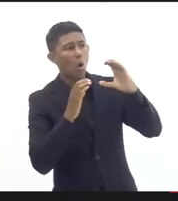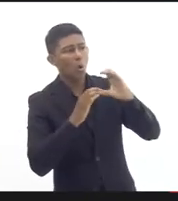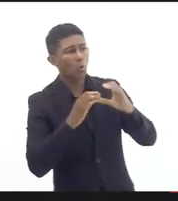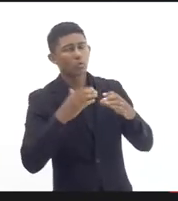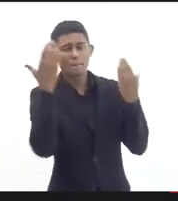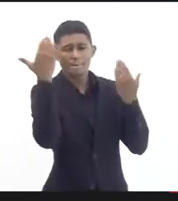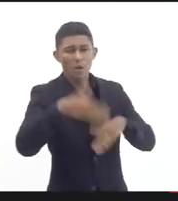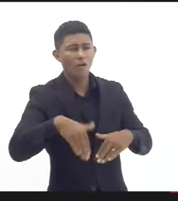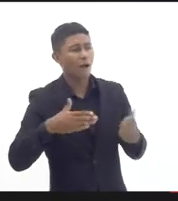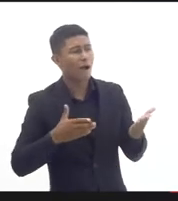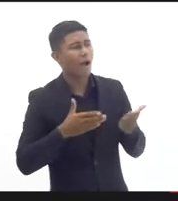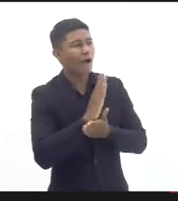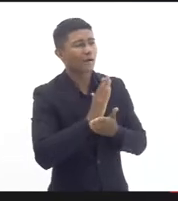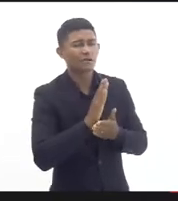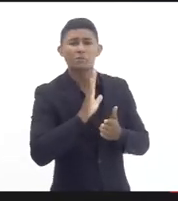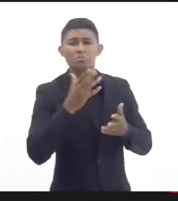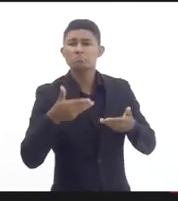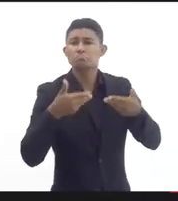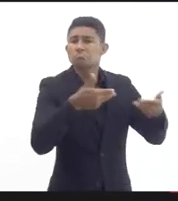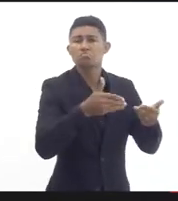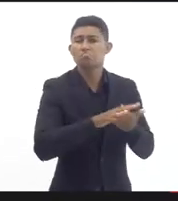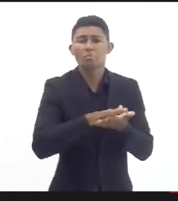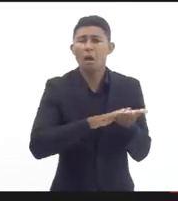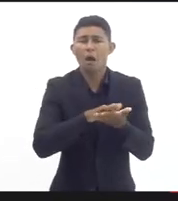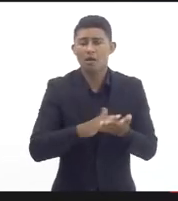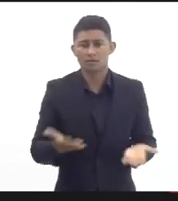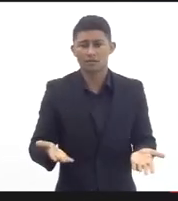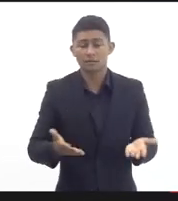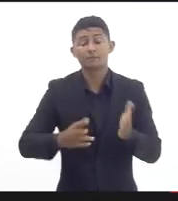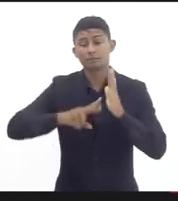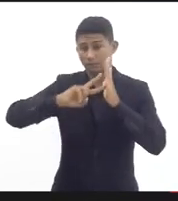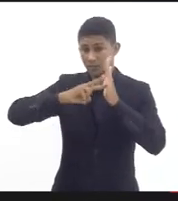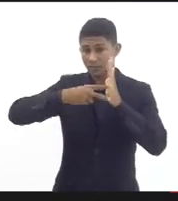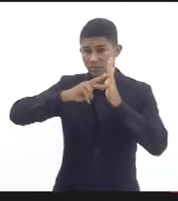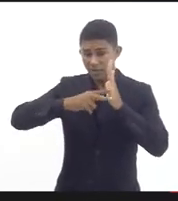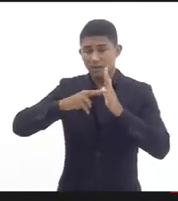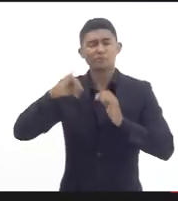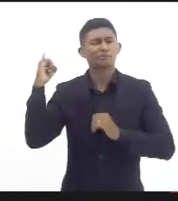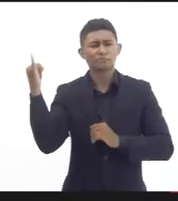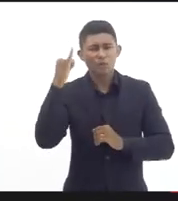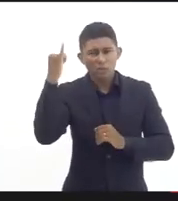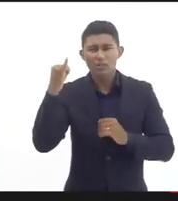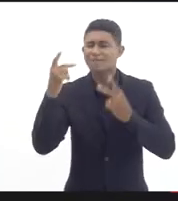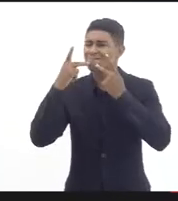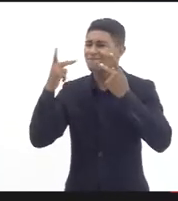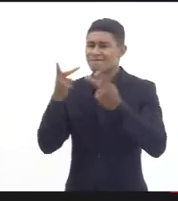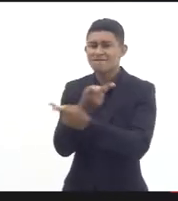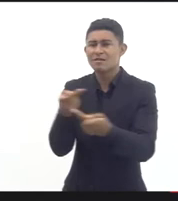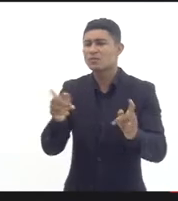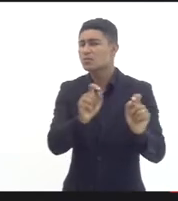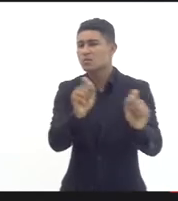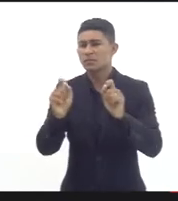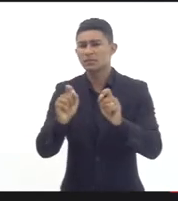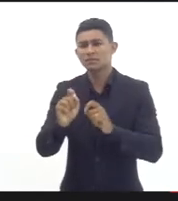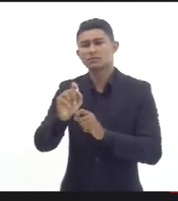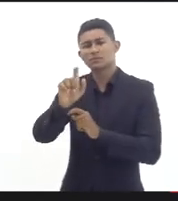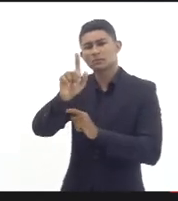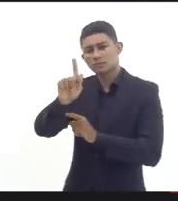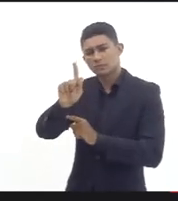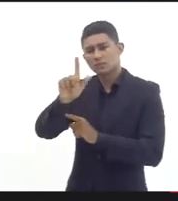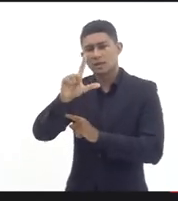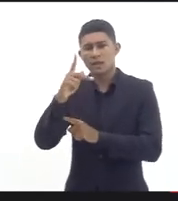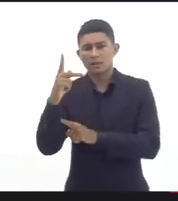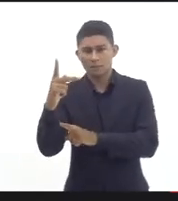precarização da educação e o sindicato não pode deixar de falar sobre isso por que não tem GLP por que tem